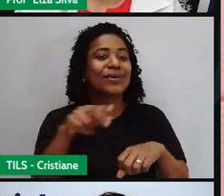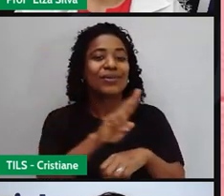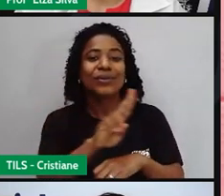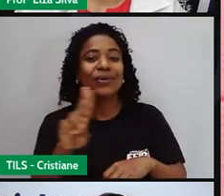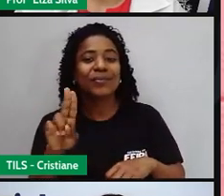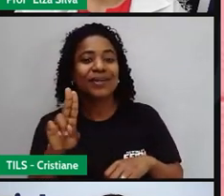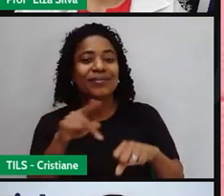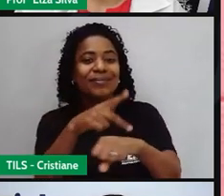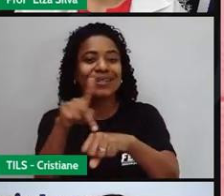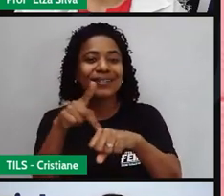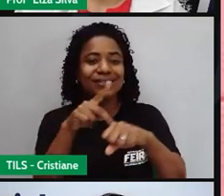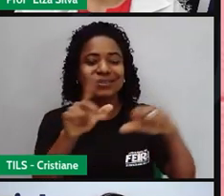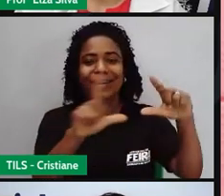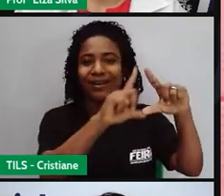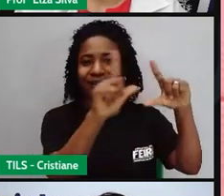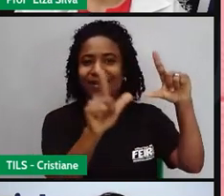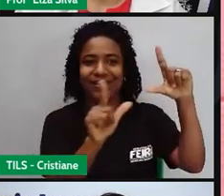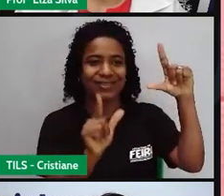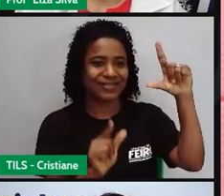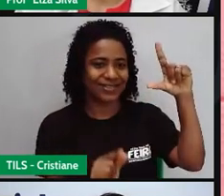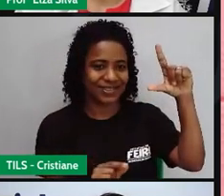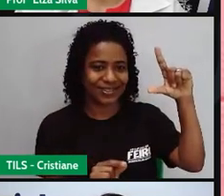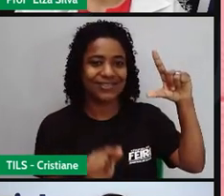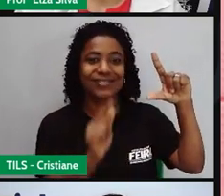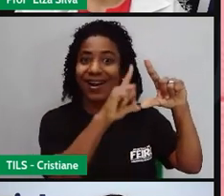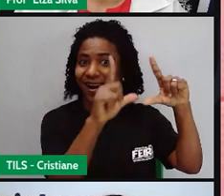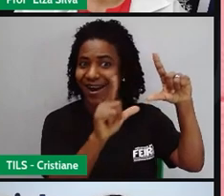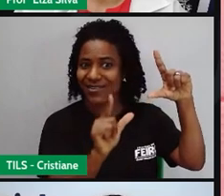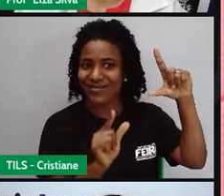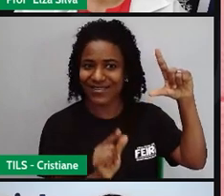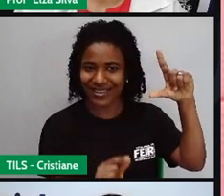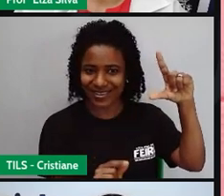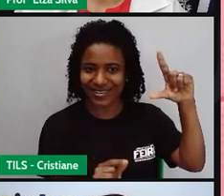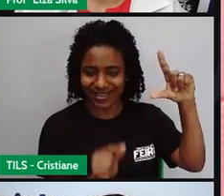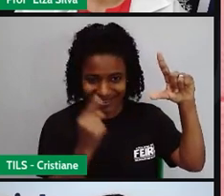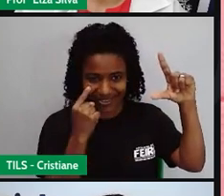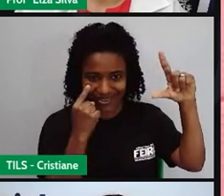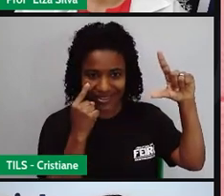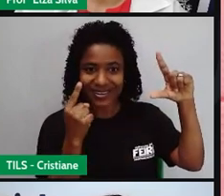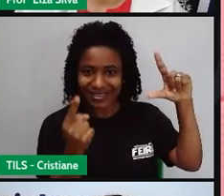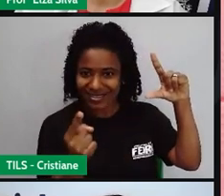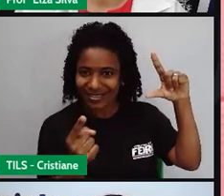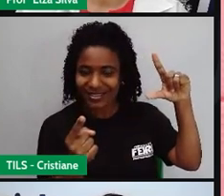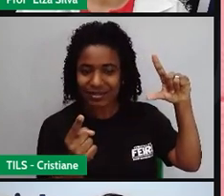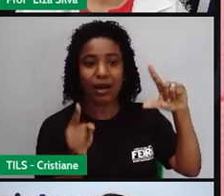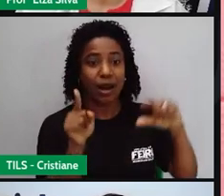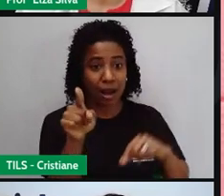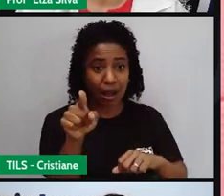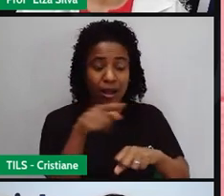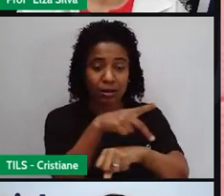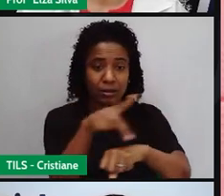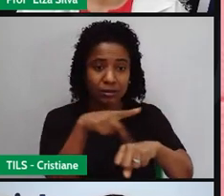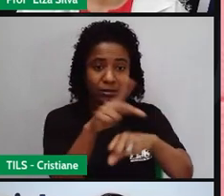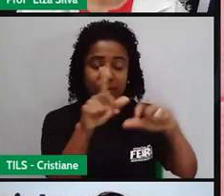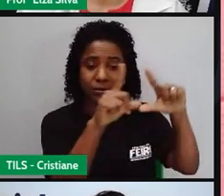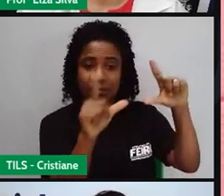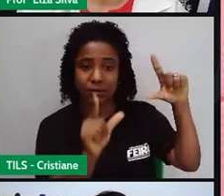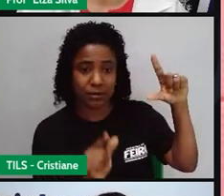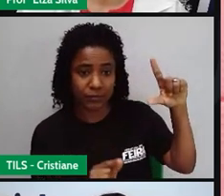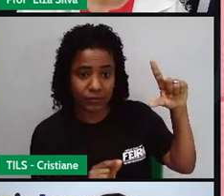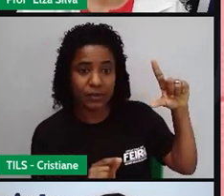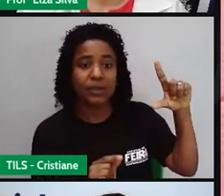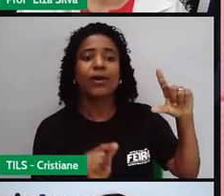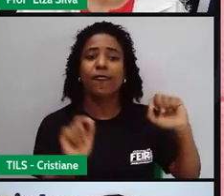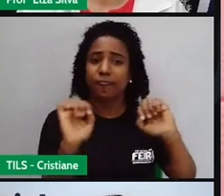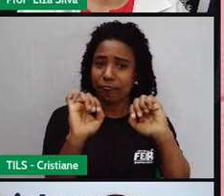Sofá, África. África do Sul. Nesse país, nós temos a comemoração